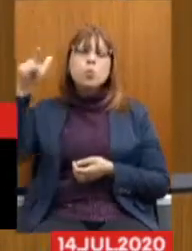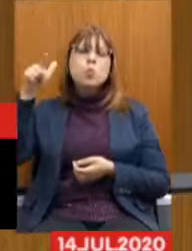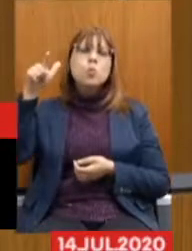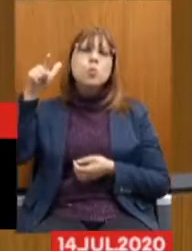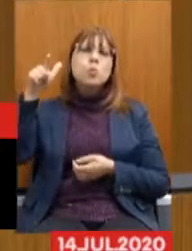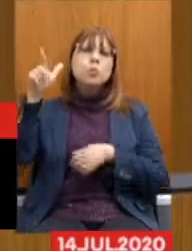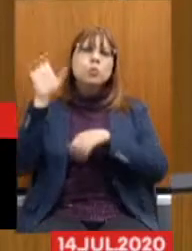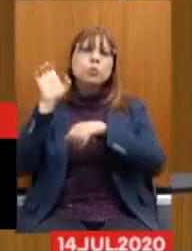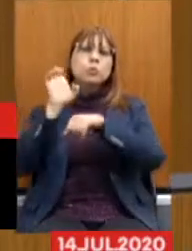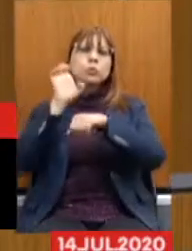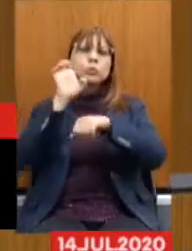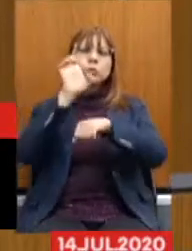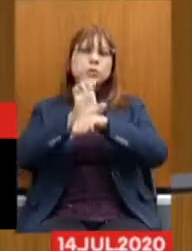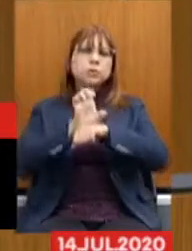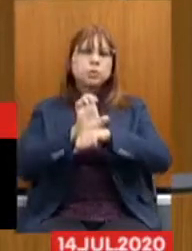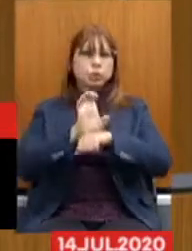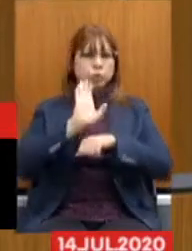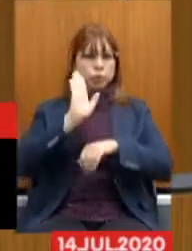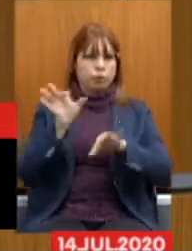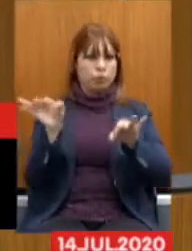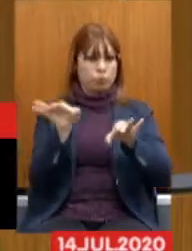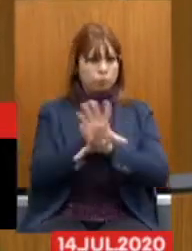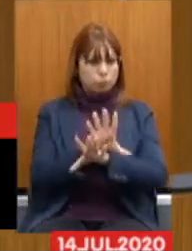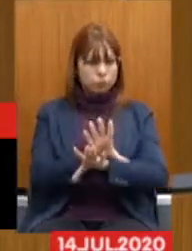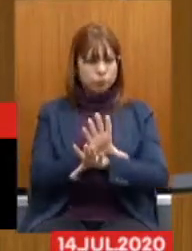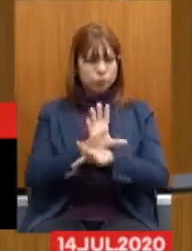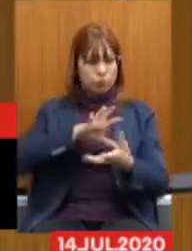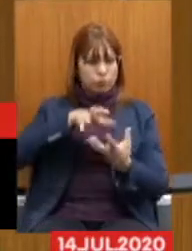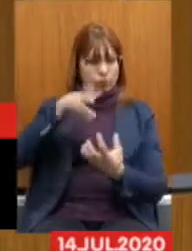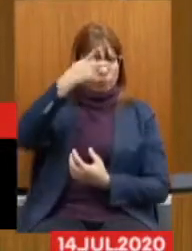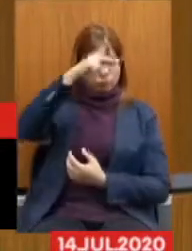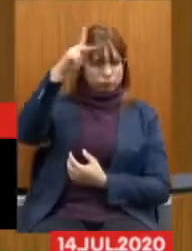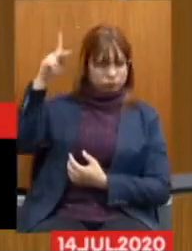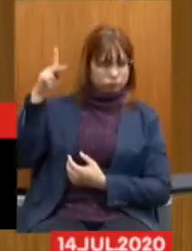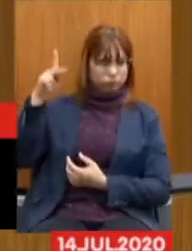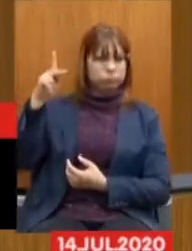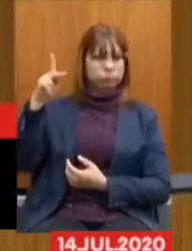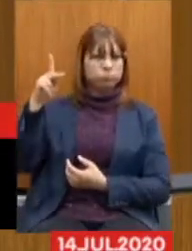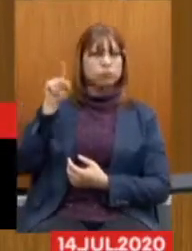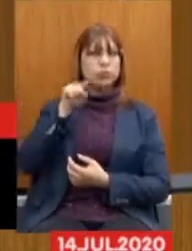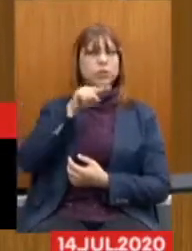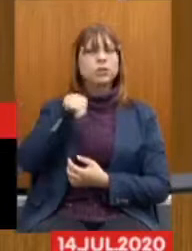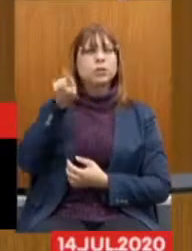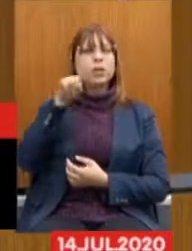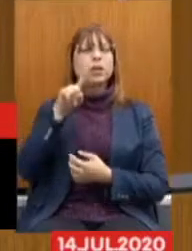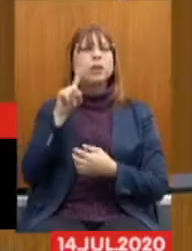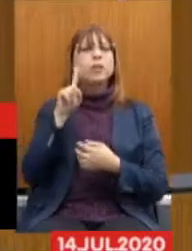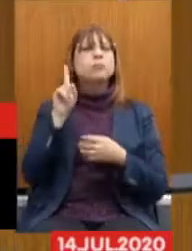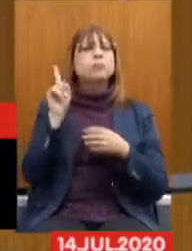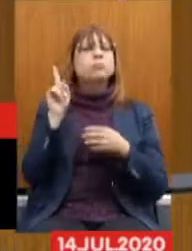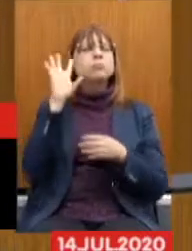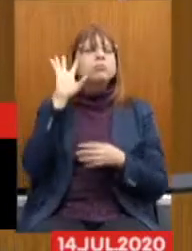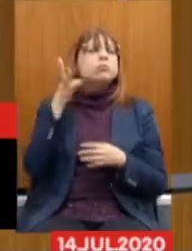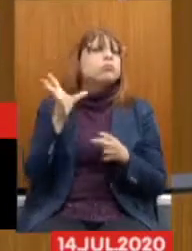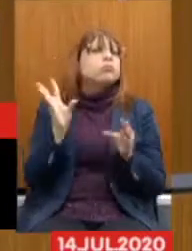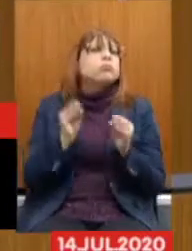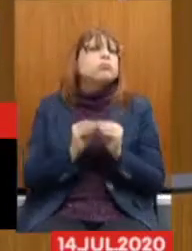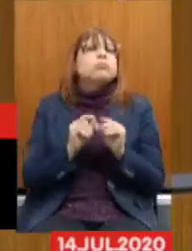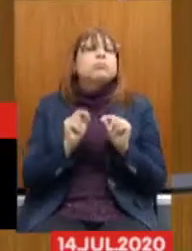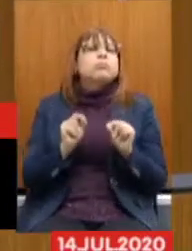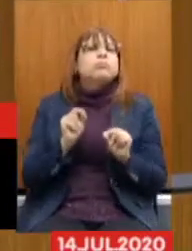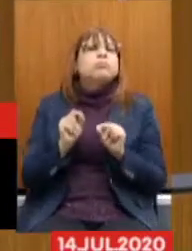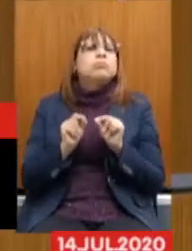promoveram as suas reformas demonstraram e concluíram foi que